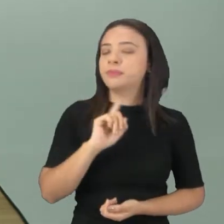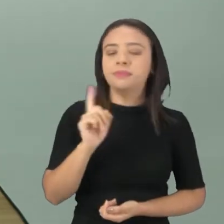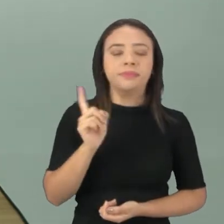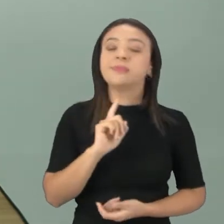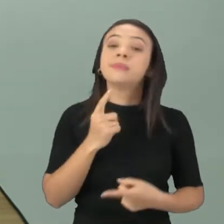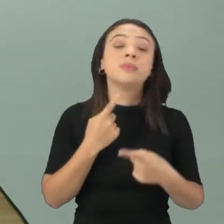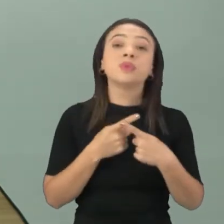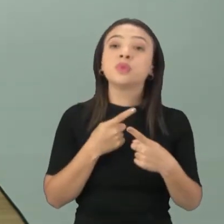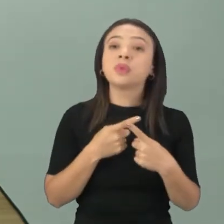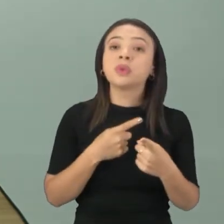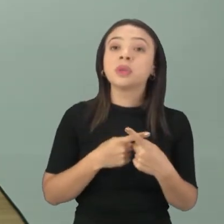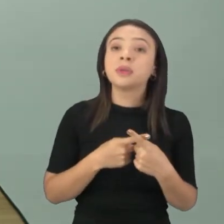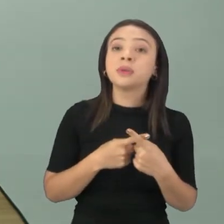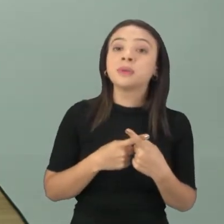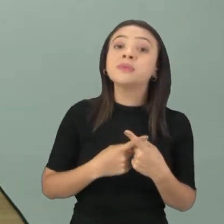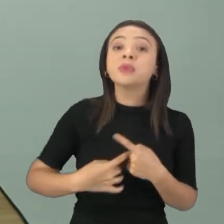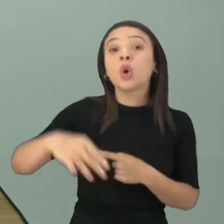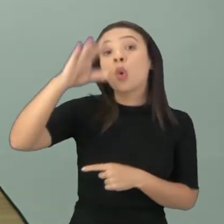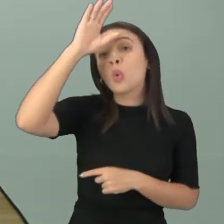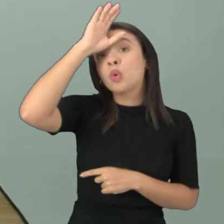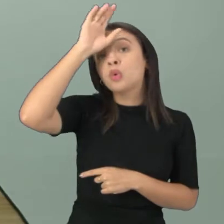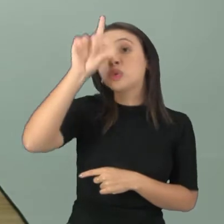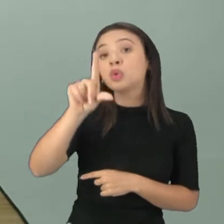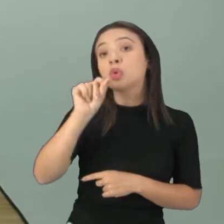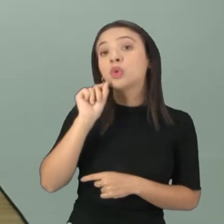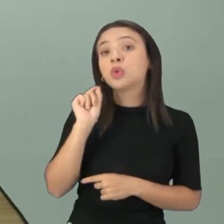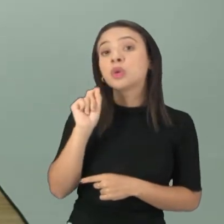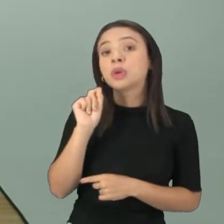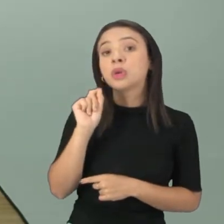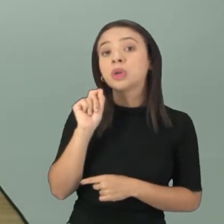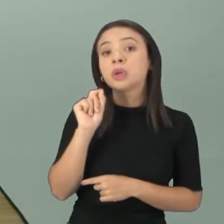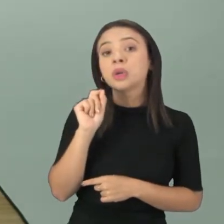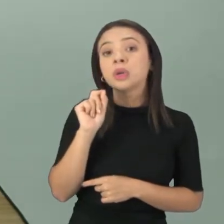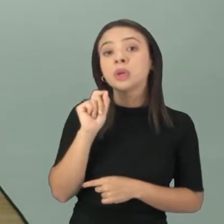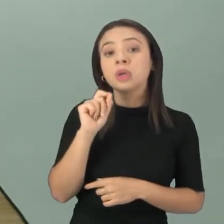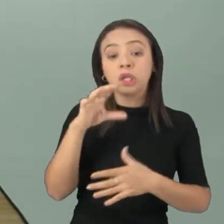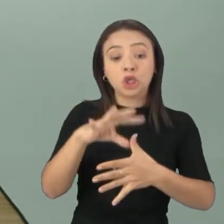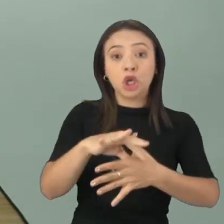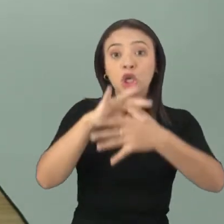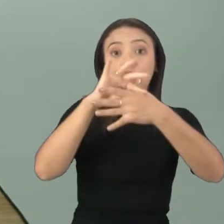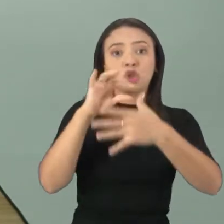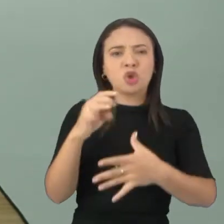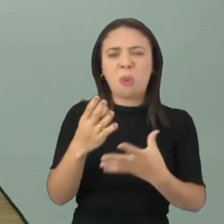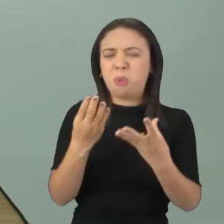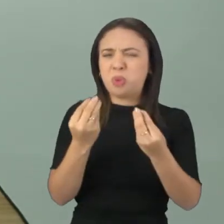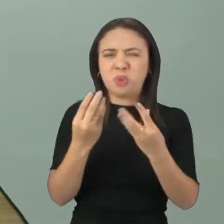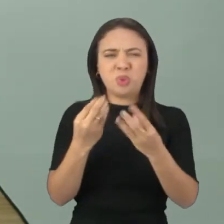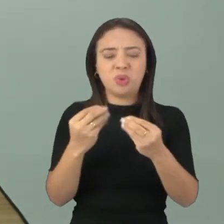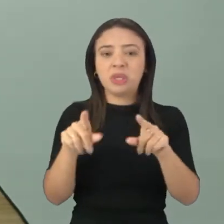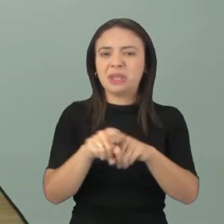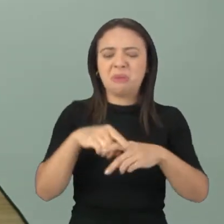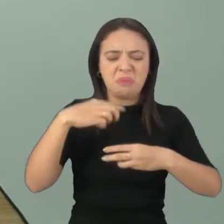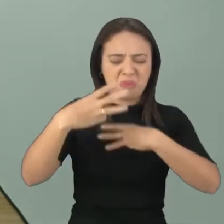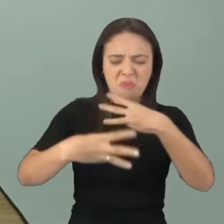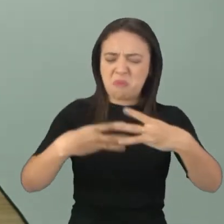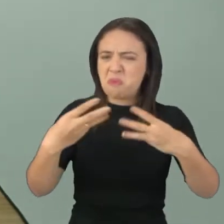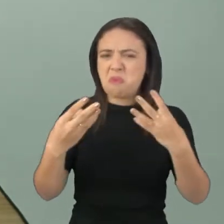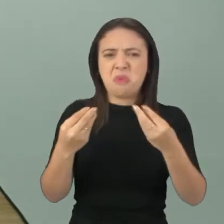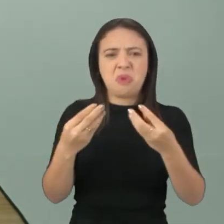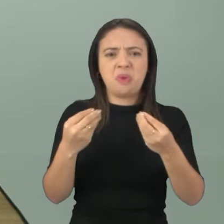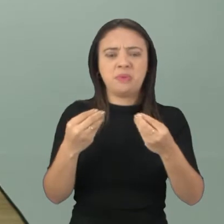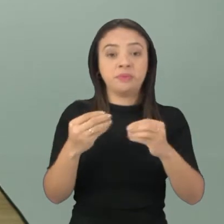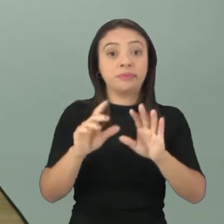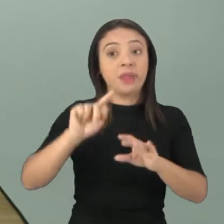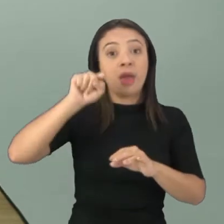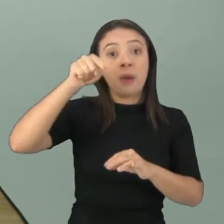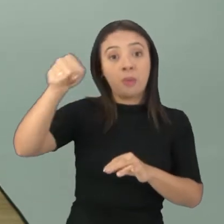primeiro que o tio colocou muito, muita carne e muito macarrão. E mais na